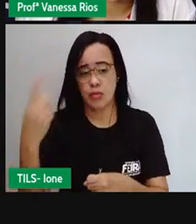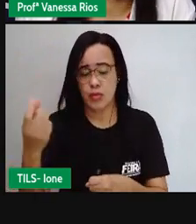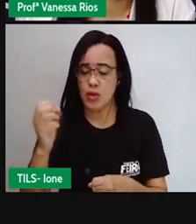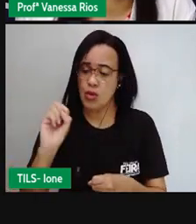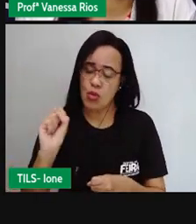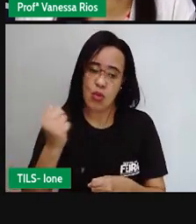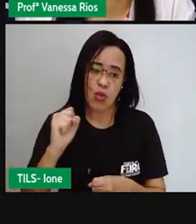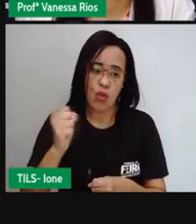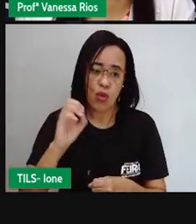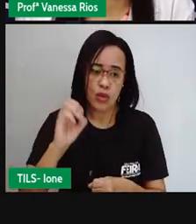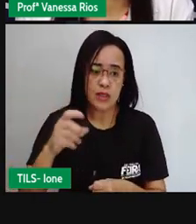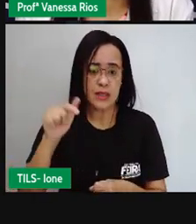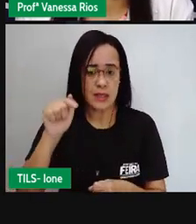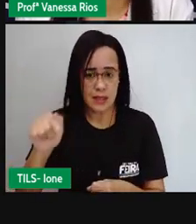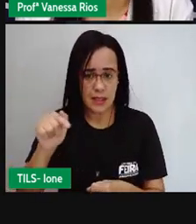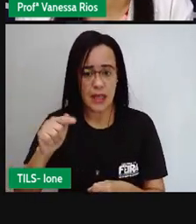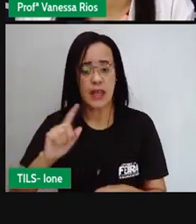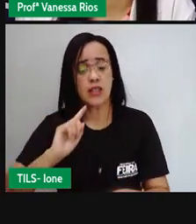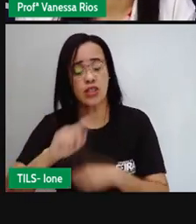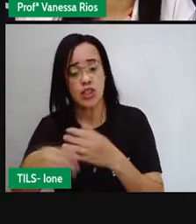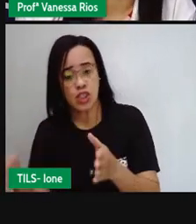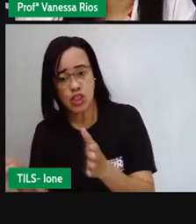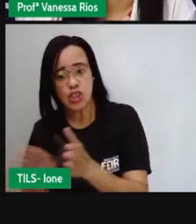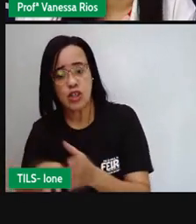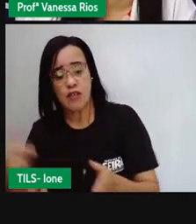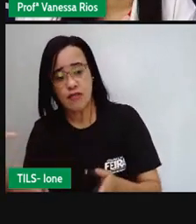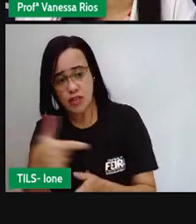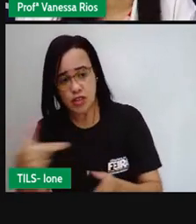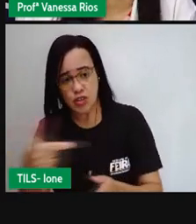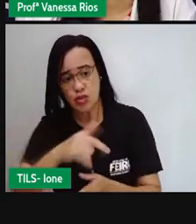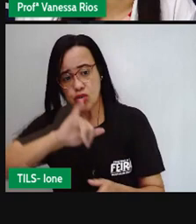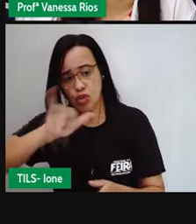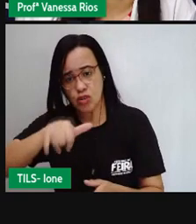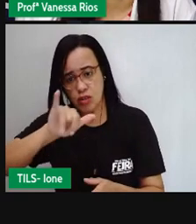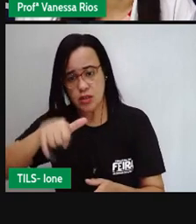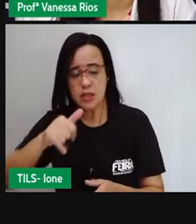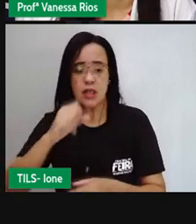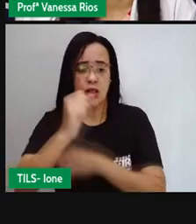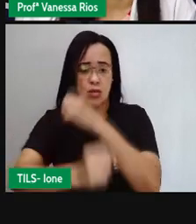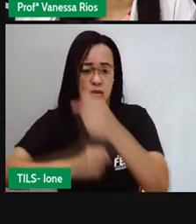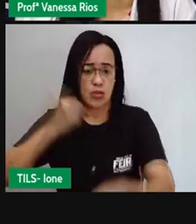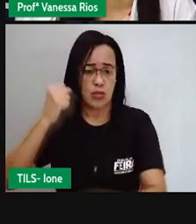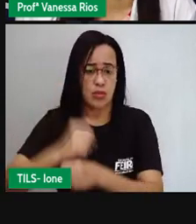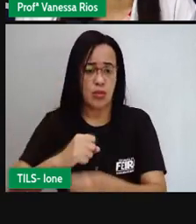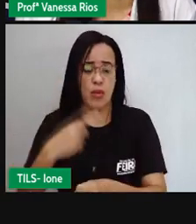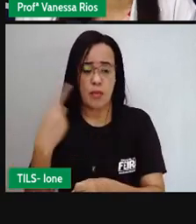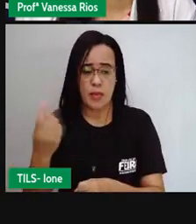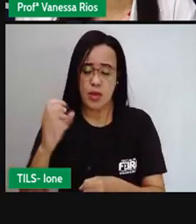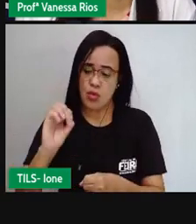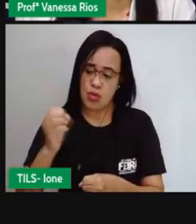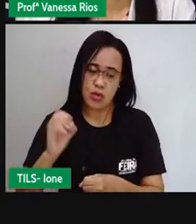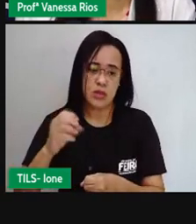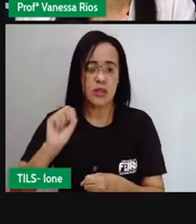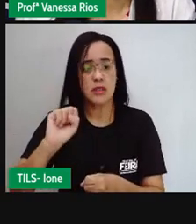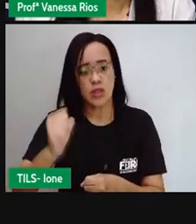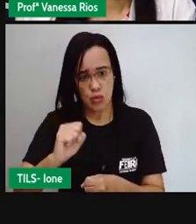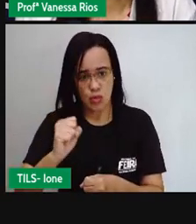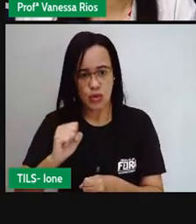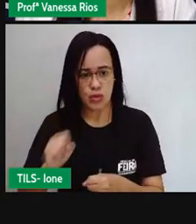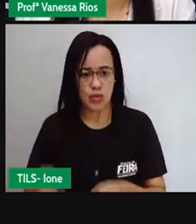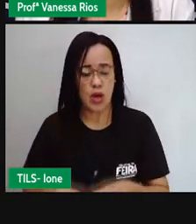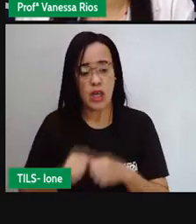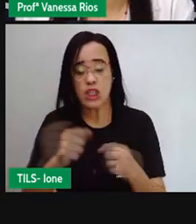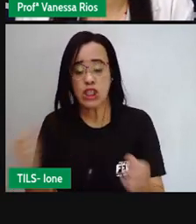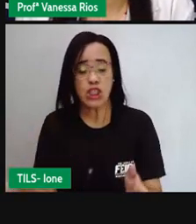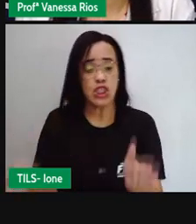viajando, né? De Portugal até chegar em Salvador. E o refúgio do Brasil foi uma manobra